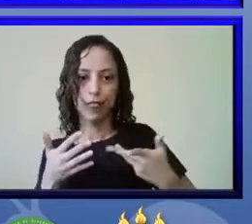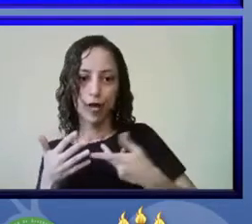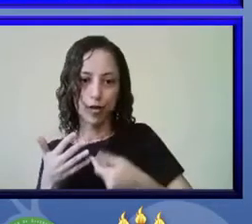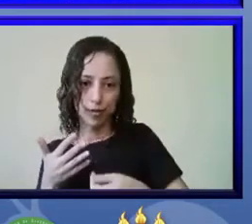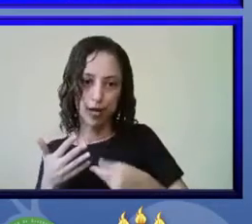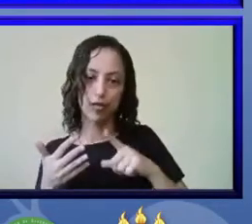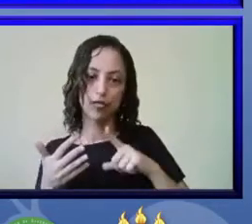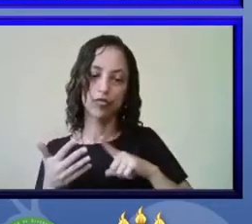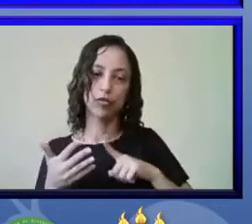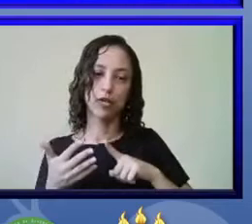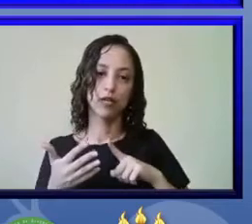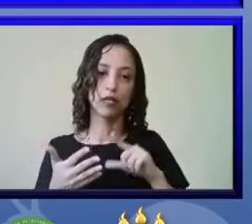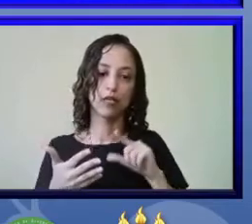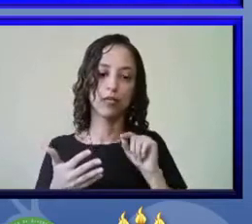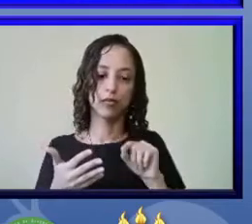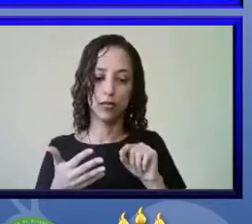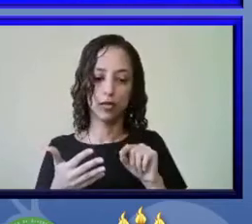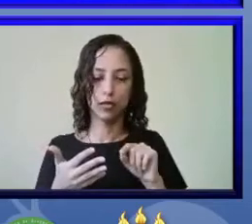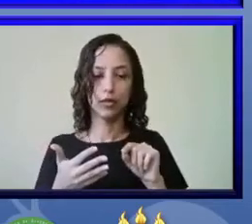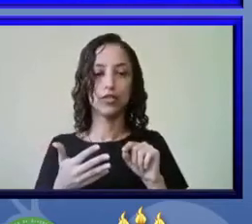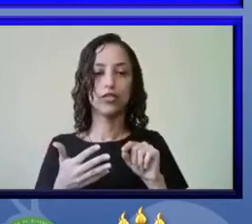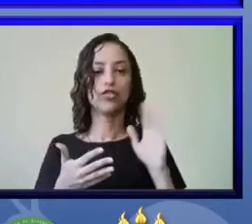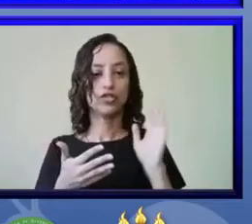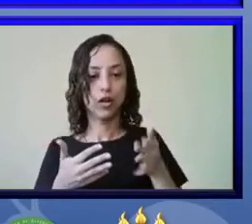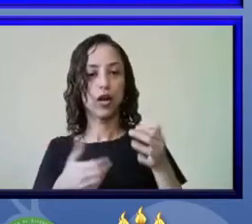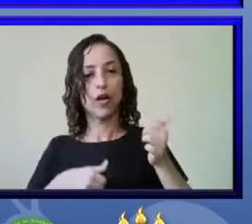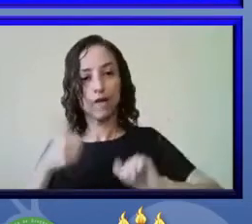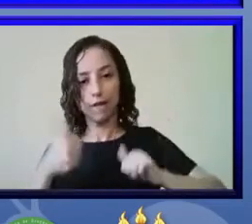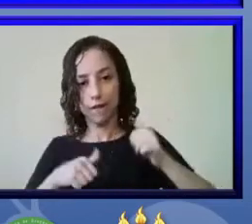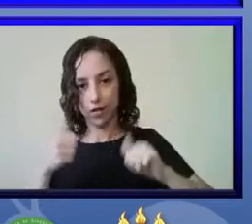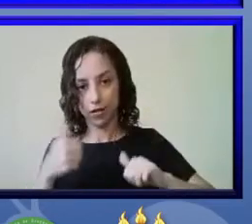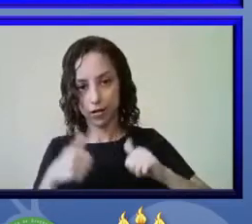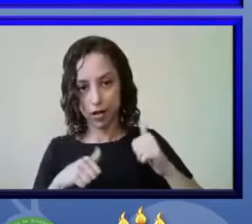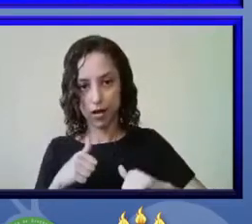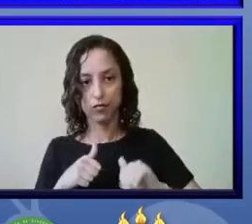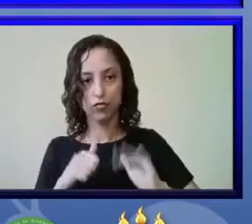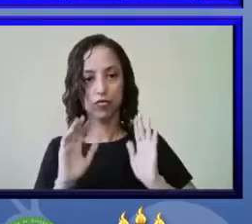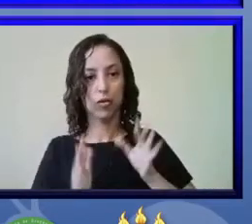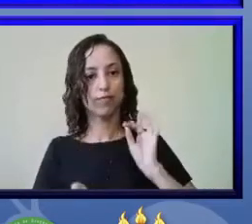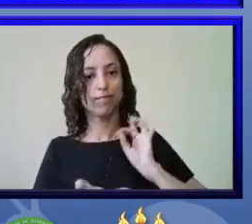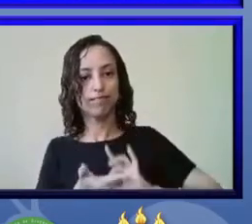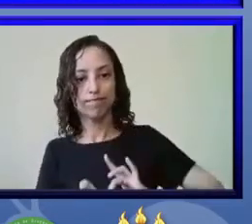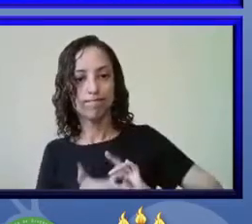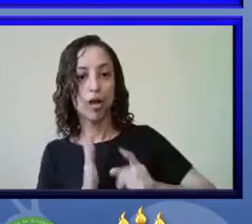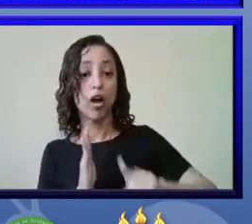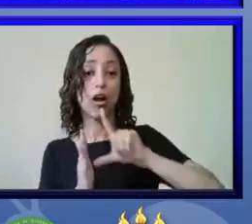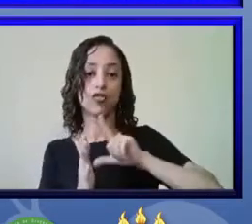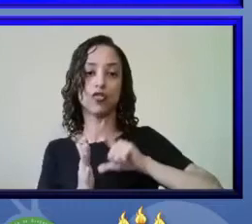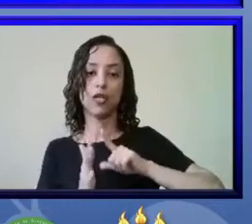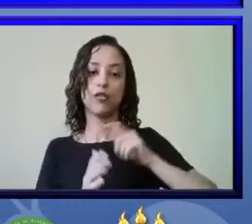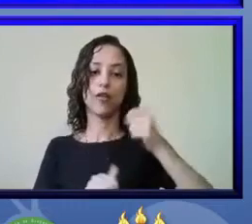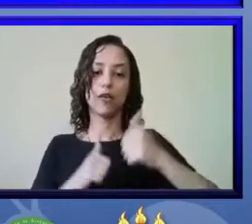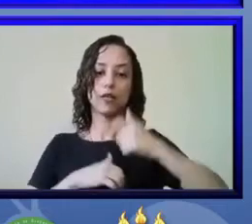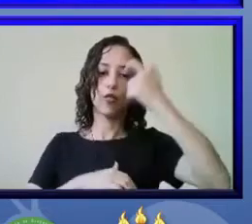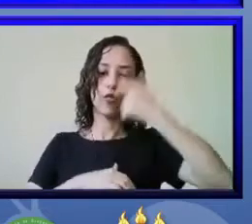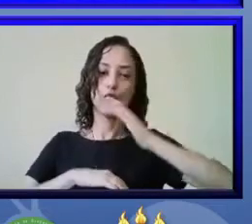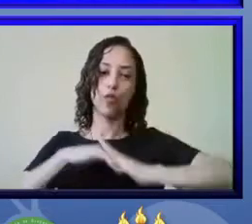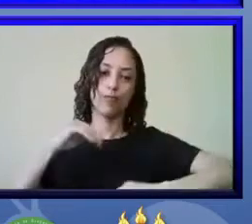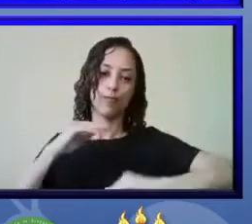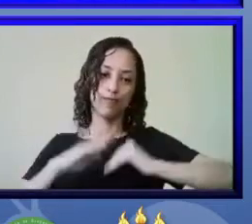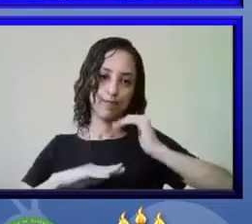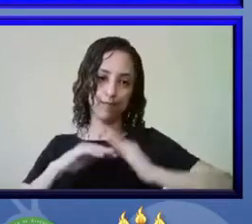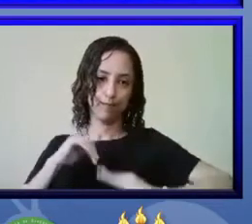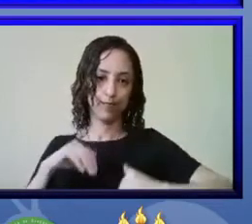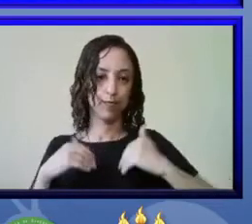que foi avaliado, foi afirmado por um especialista. E por isso, o